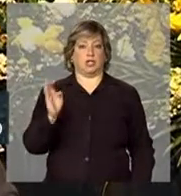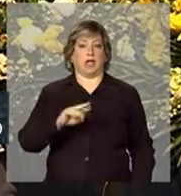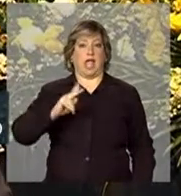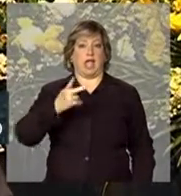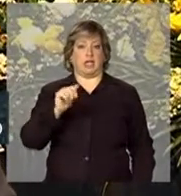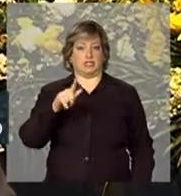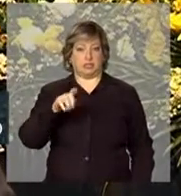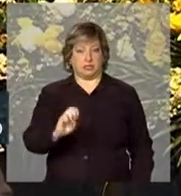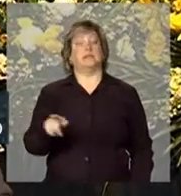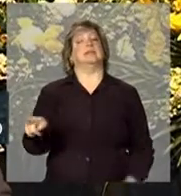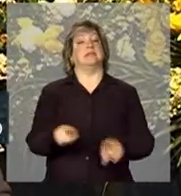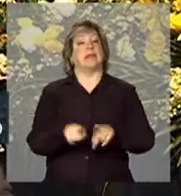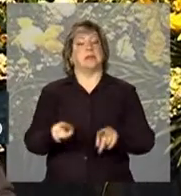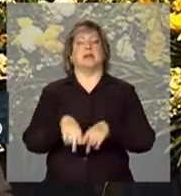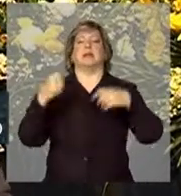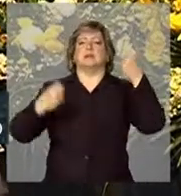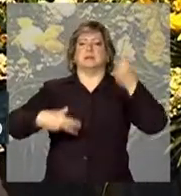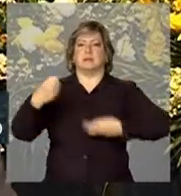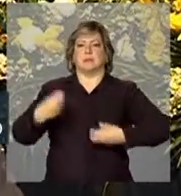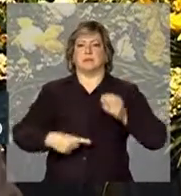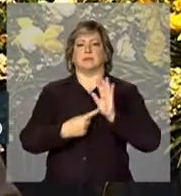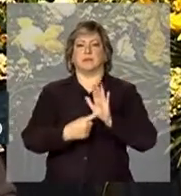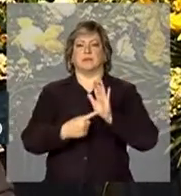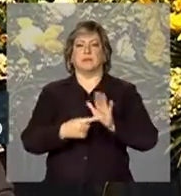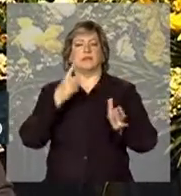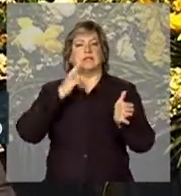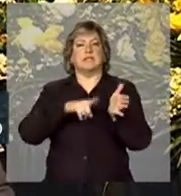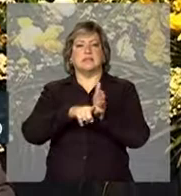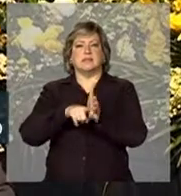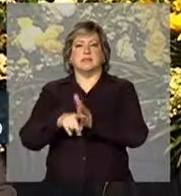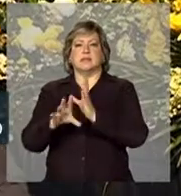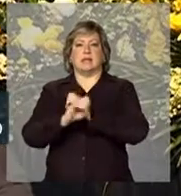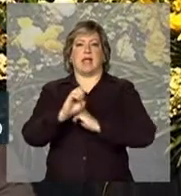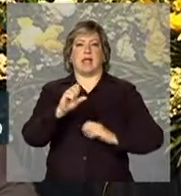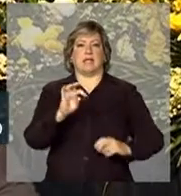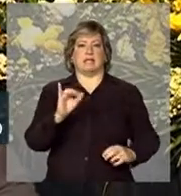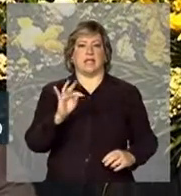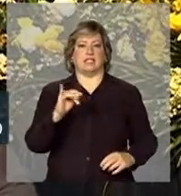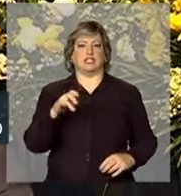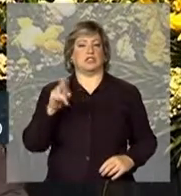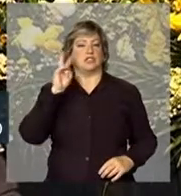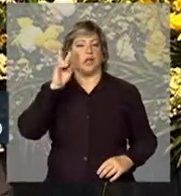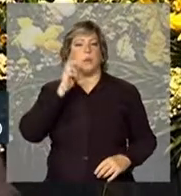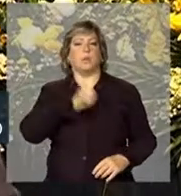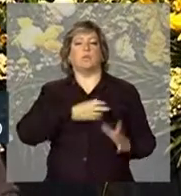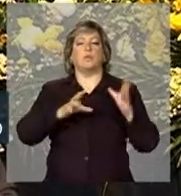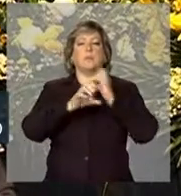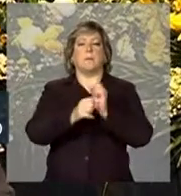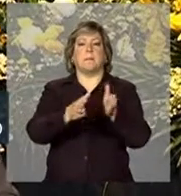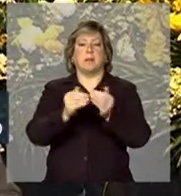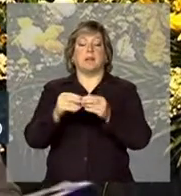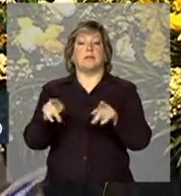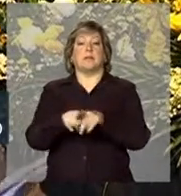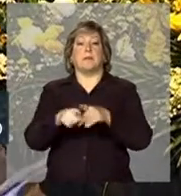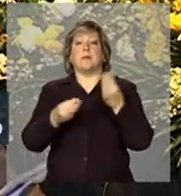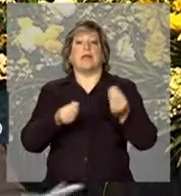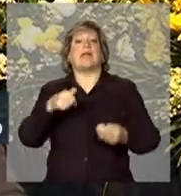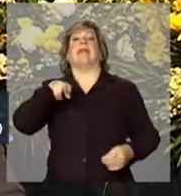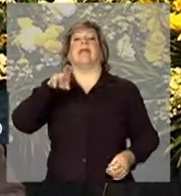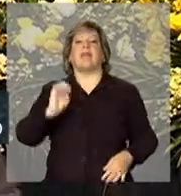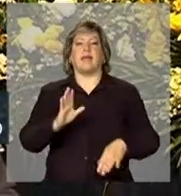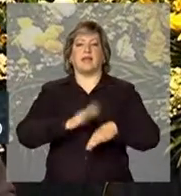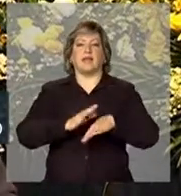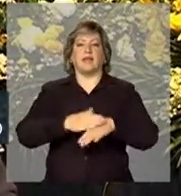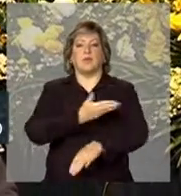ser apresentado um relatório com estatísticas sobre o número de pedidos e também o perfil destes solicitantes. A